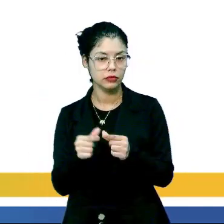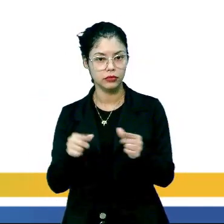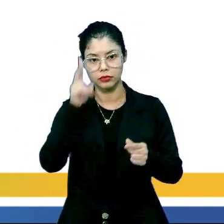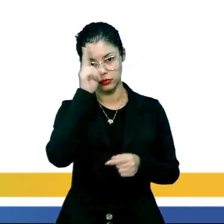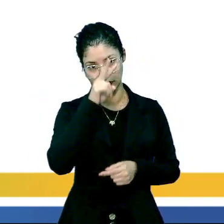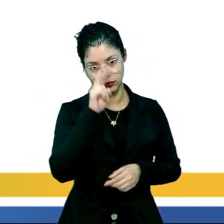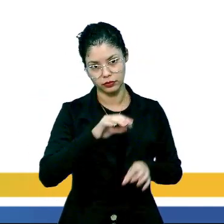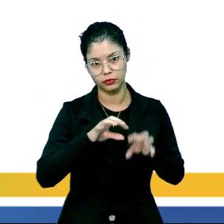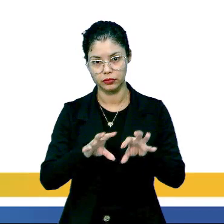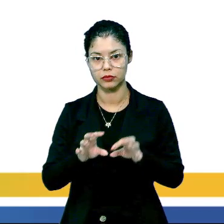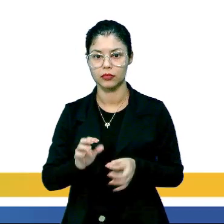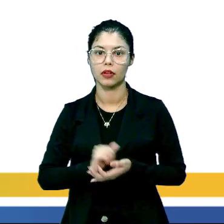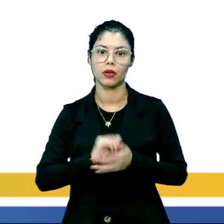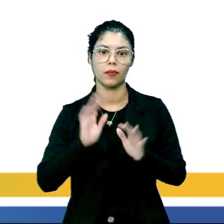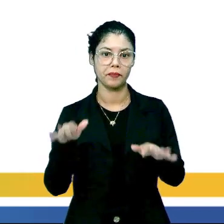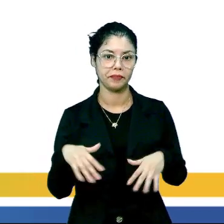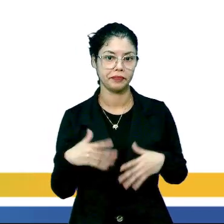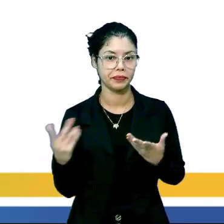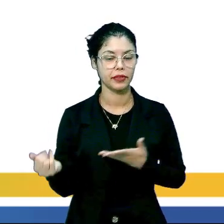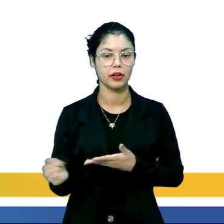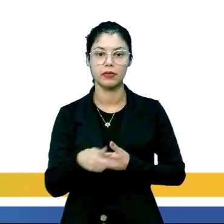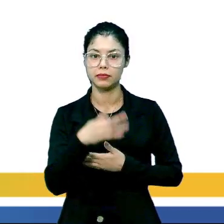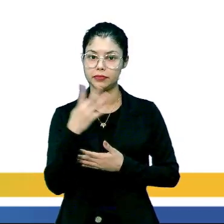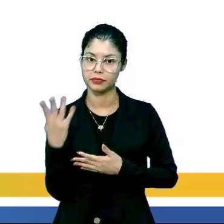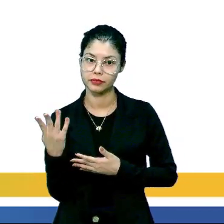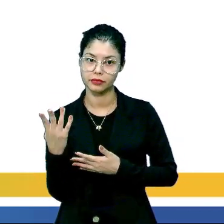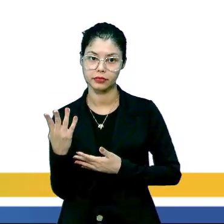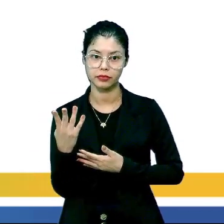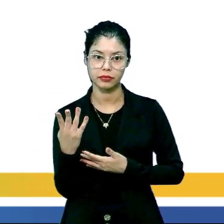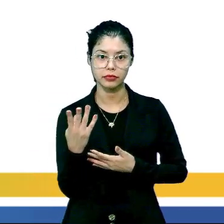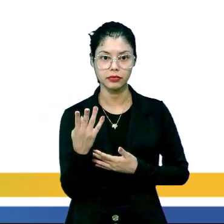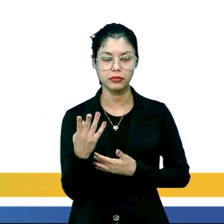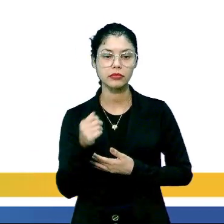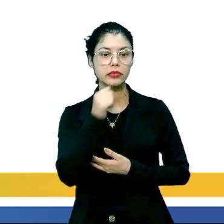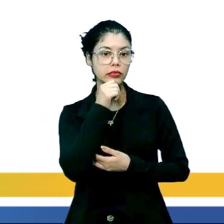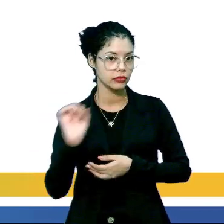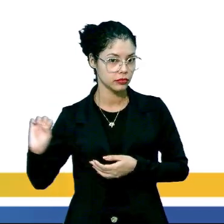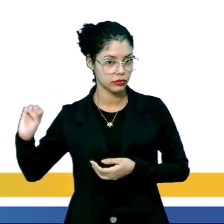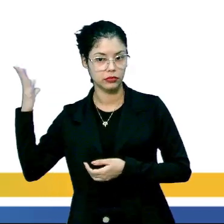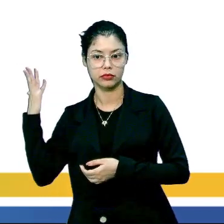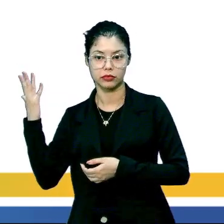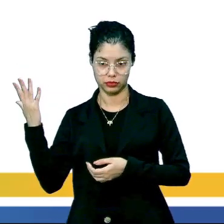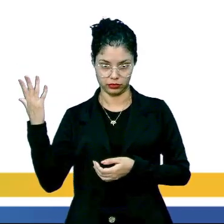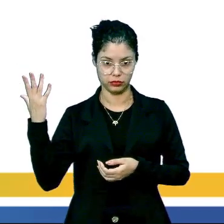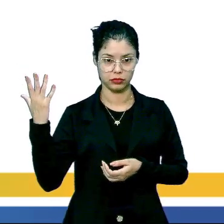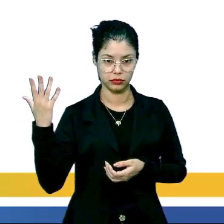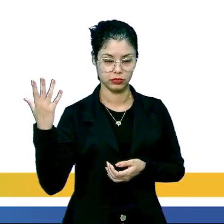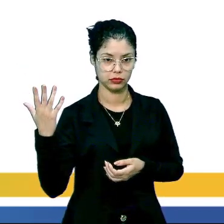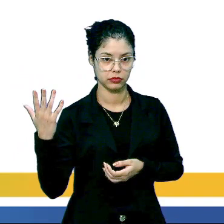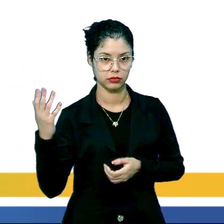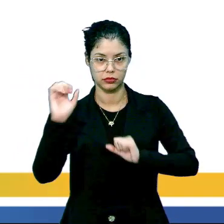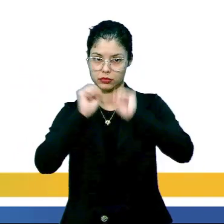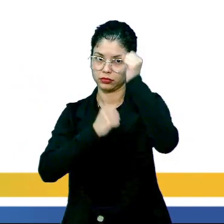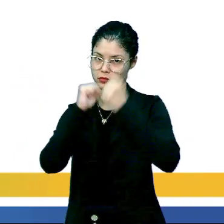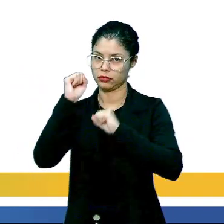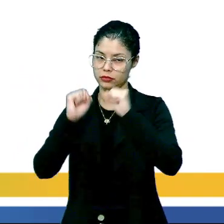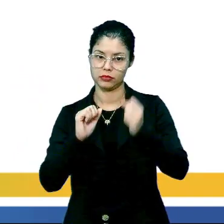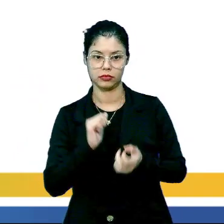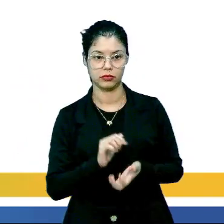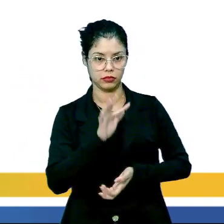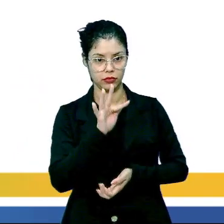lembrar isso, tá? Qual é a quantidade ou tipo de radiação que acontece em uma usina nuclear?